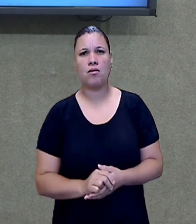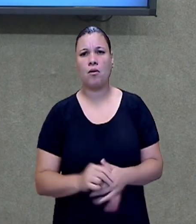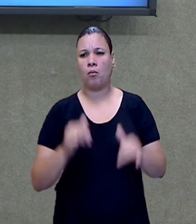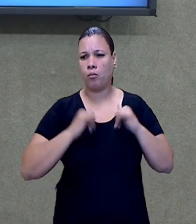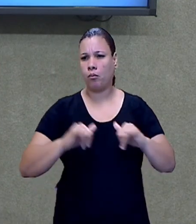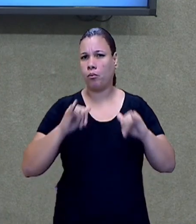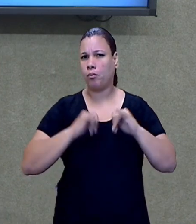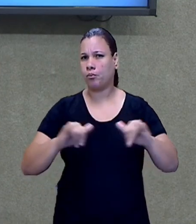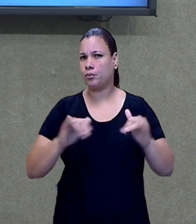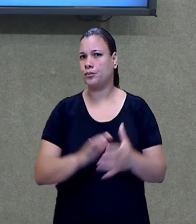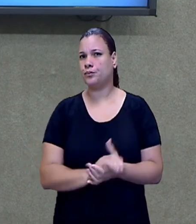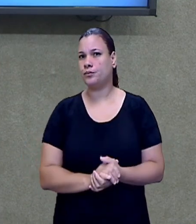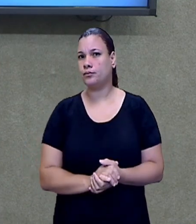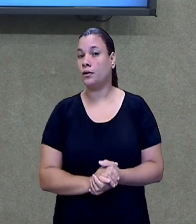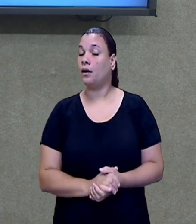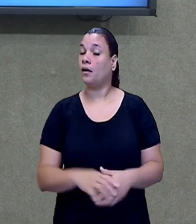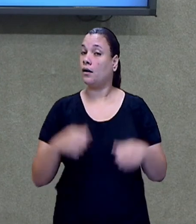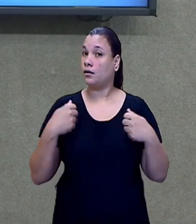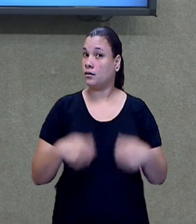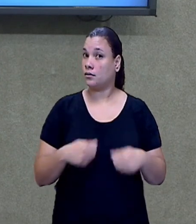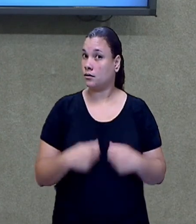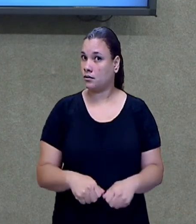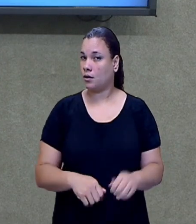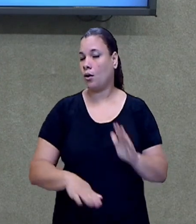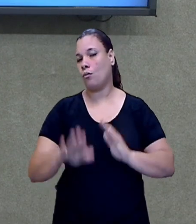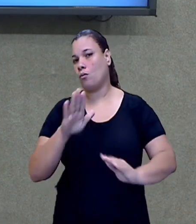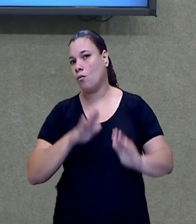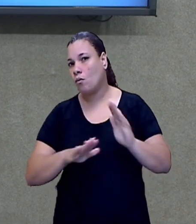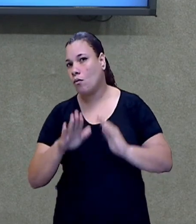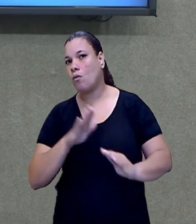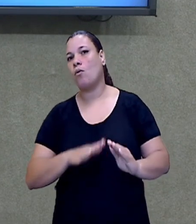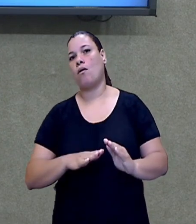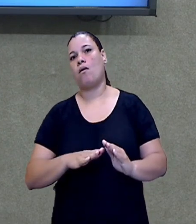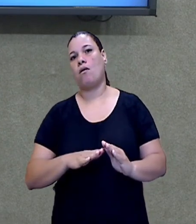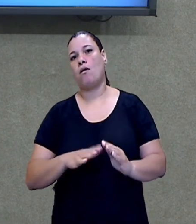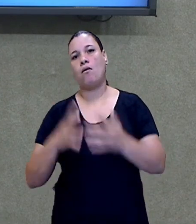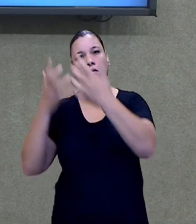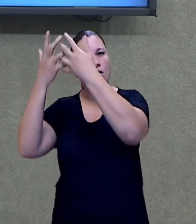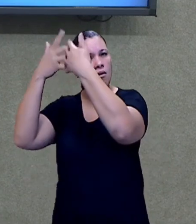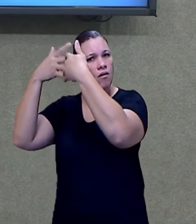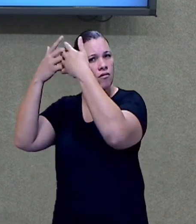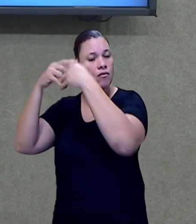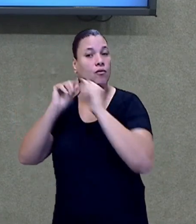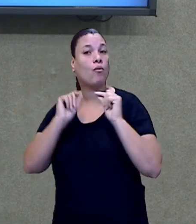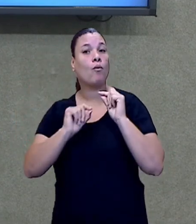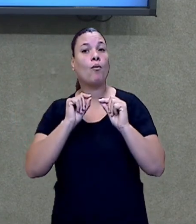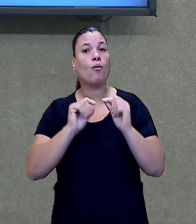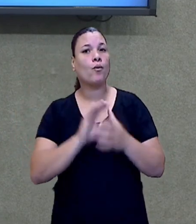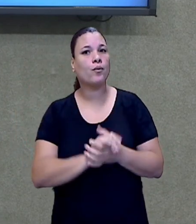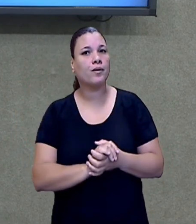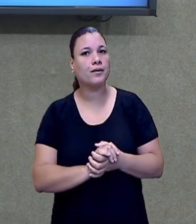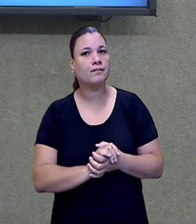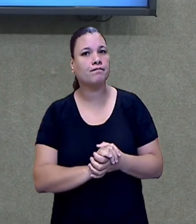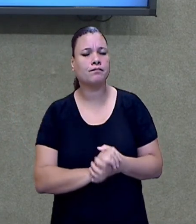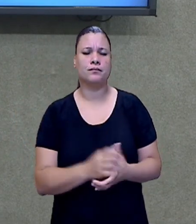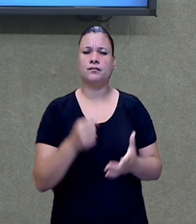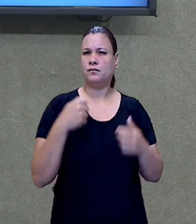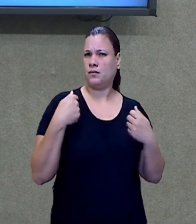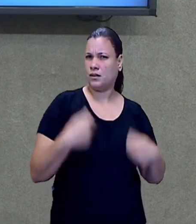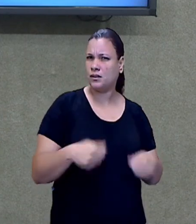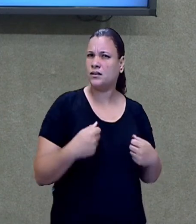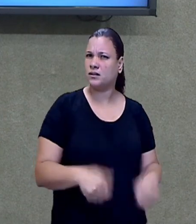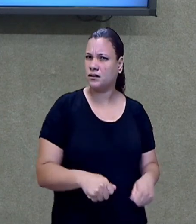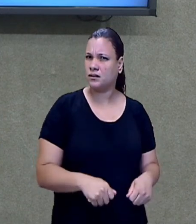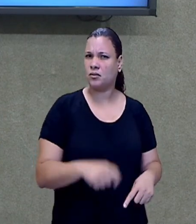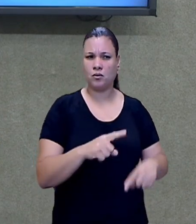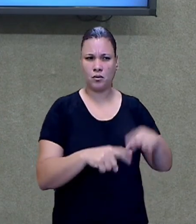publicitários, fazer uma reflexão antes de consumir o produto, né, antes de comprar, se realmente você precisa ou